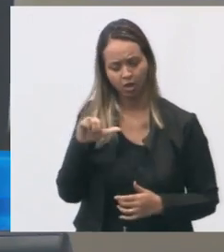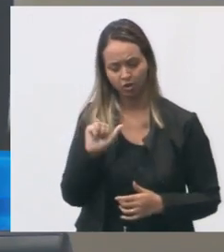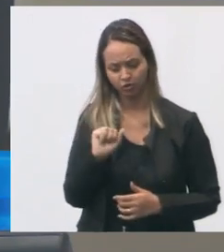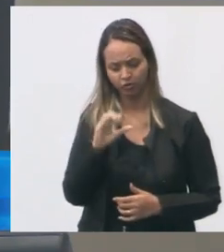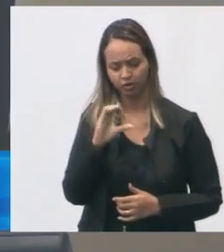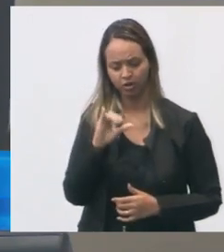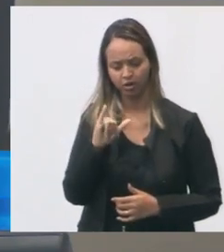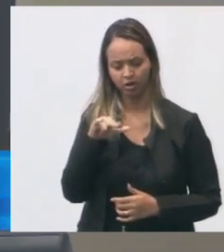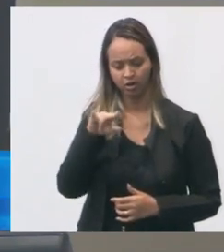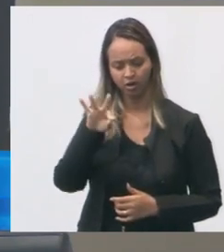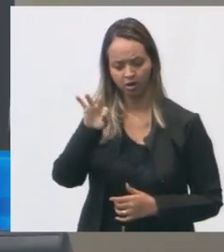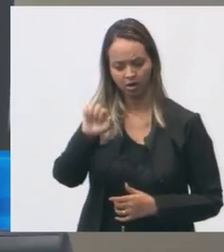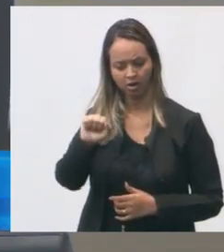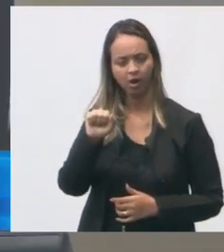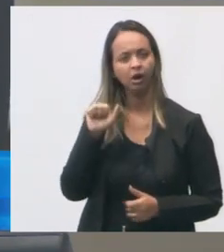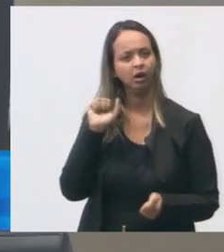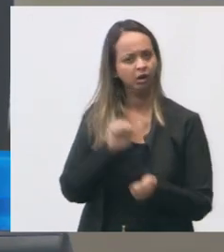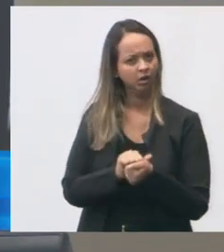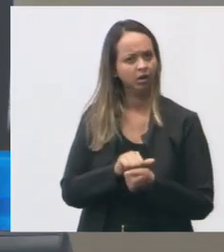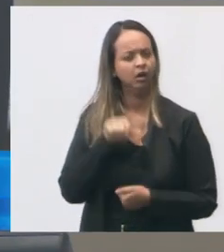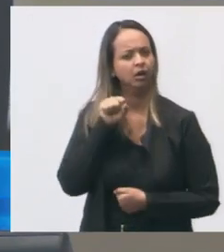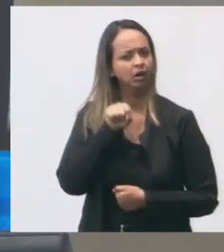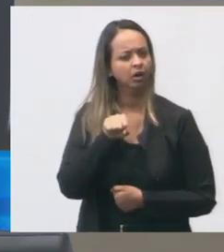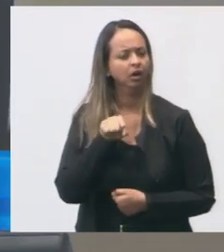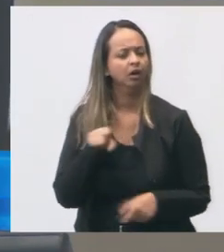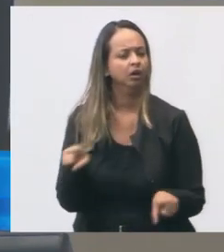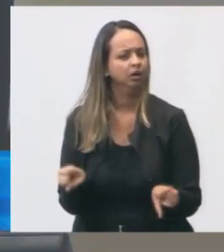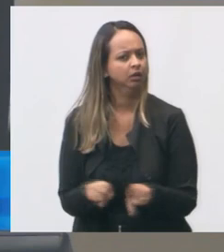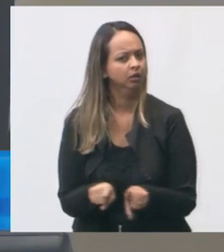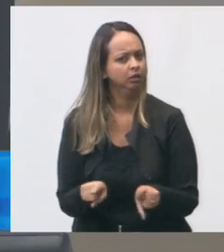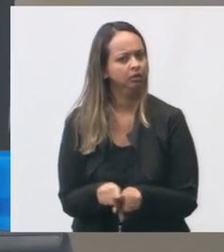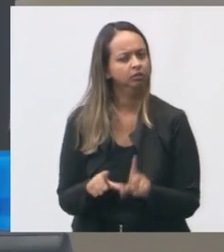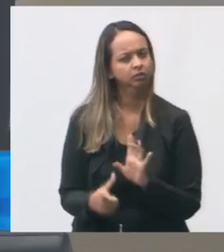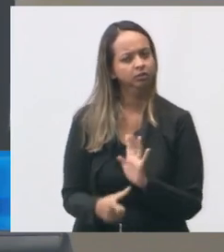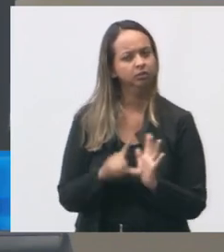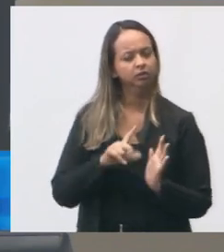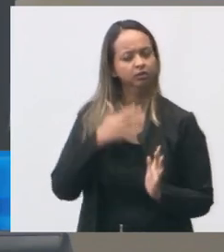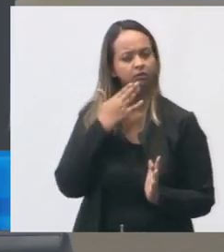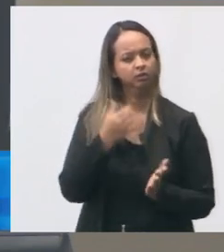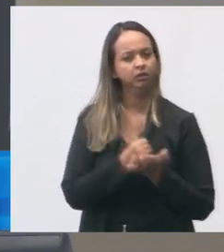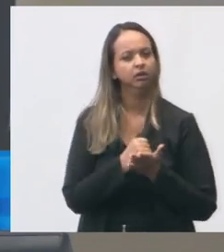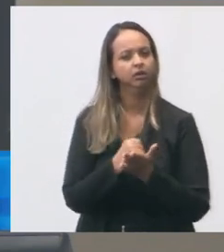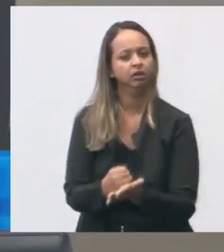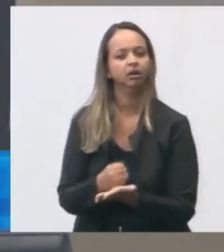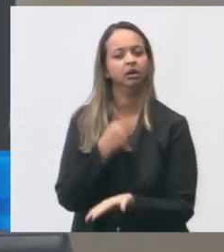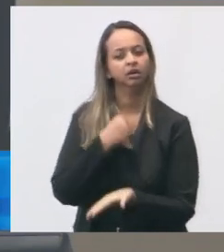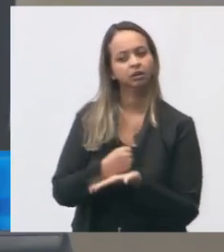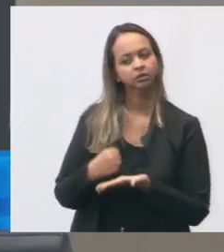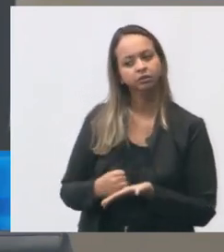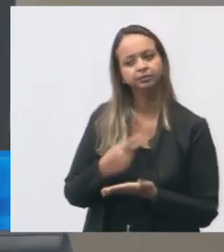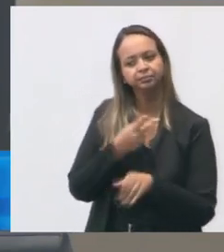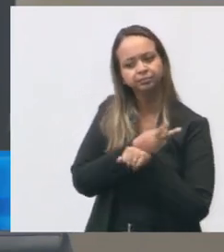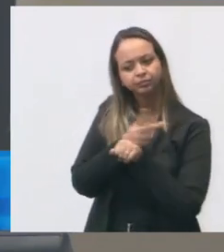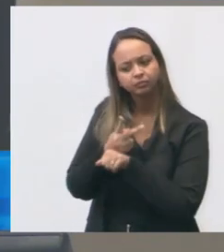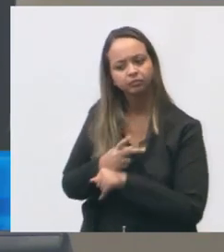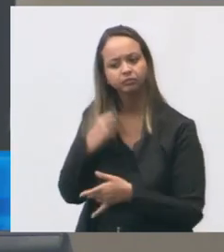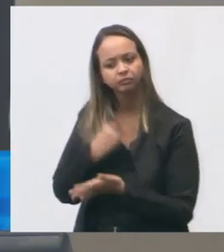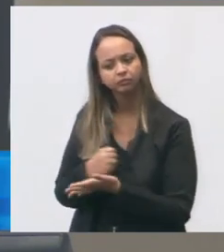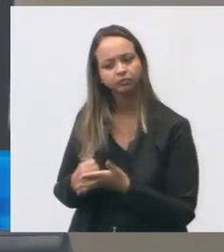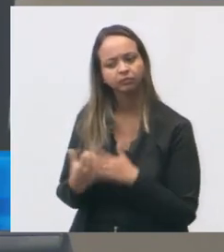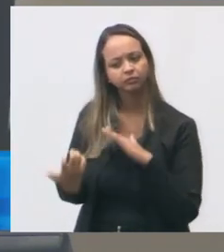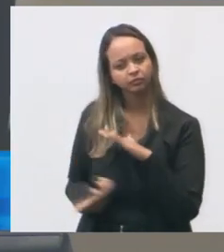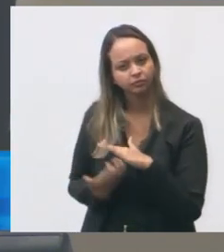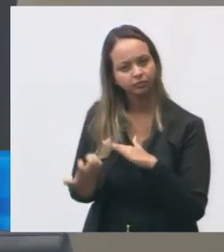com vocês, na Irmã Jacinta. Antes de ir, nós vamos pedir assessoria aqui para levantar o contrato da empresa